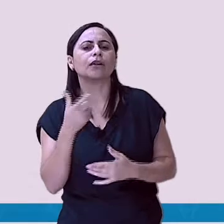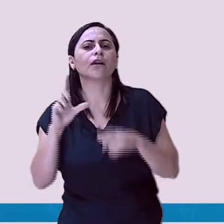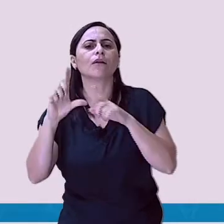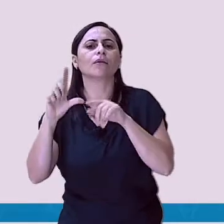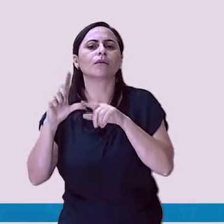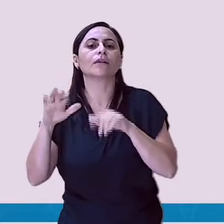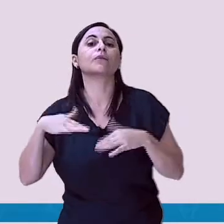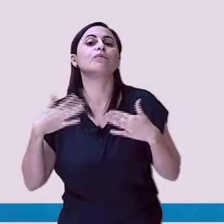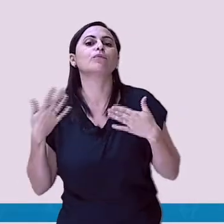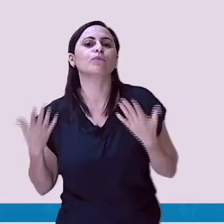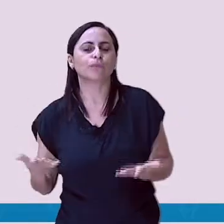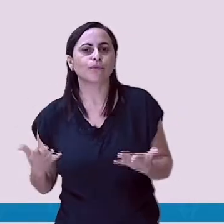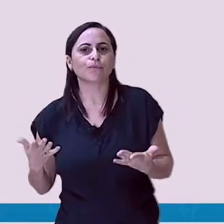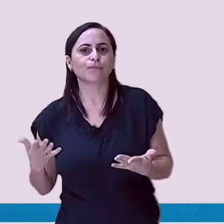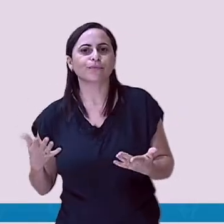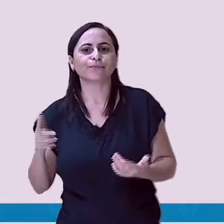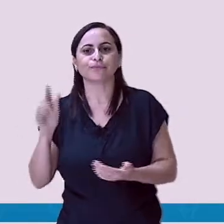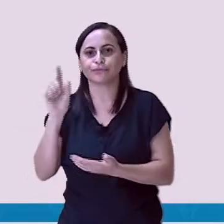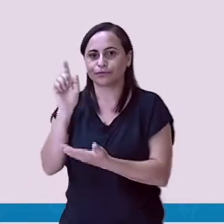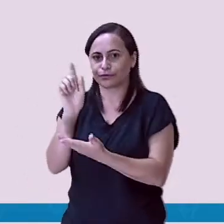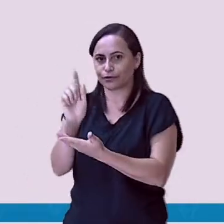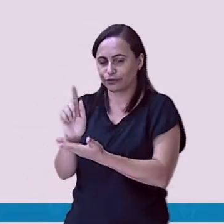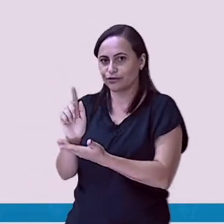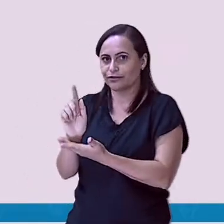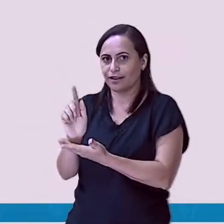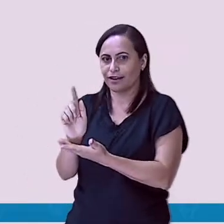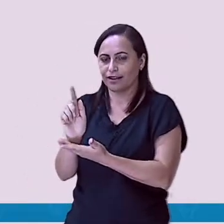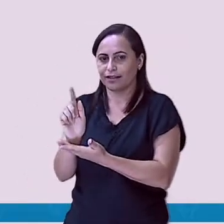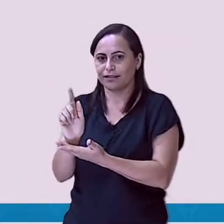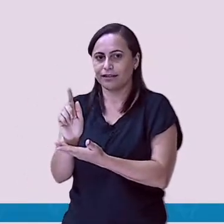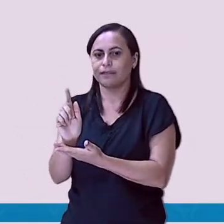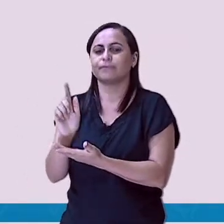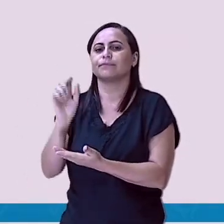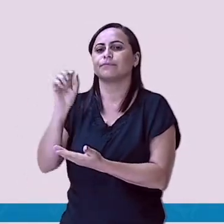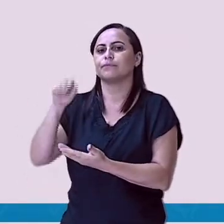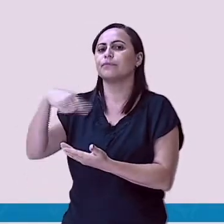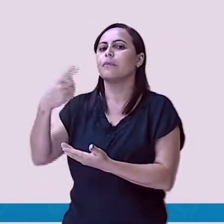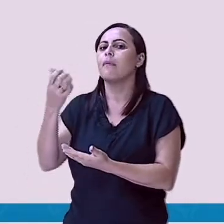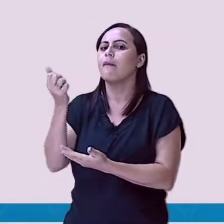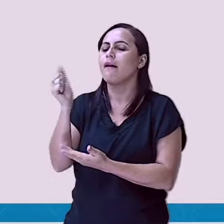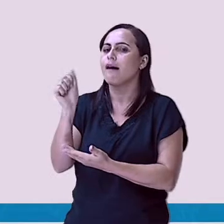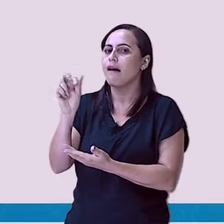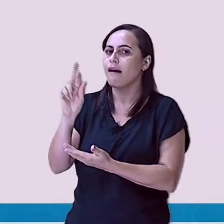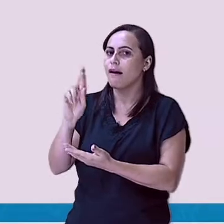G. E termina com a letra I.